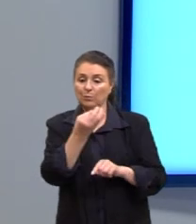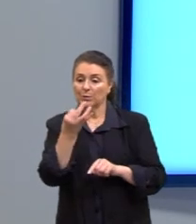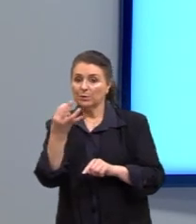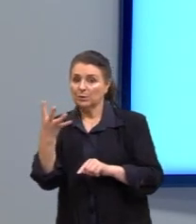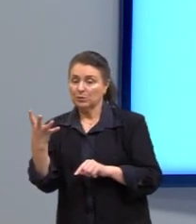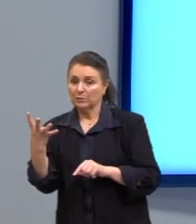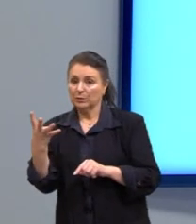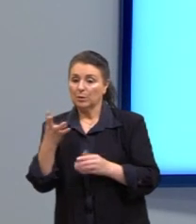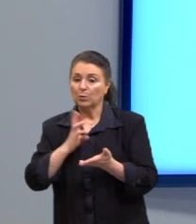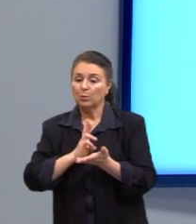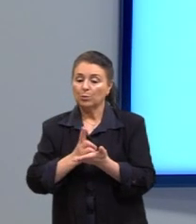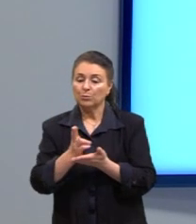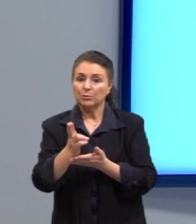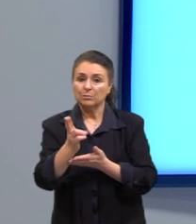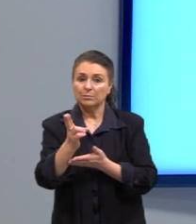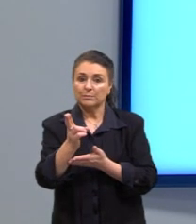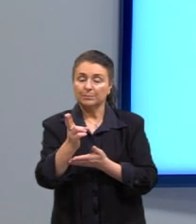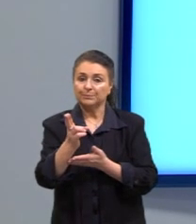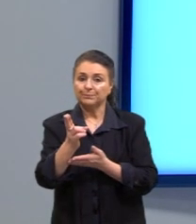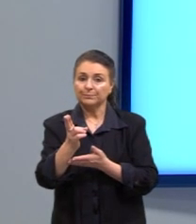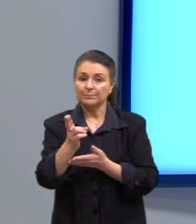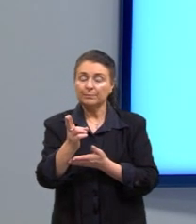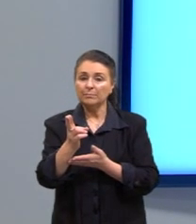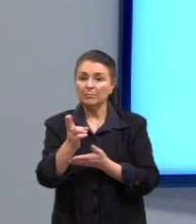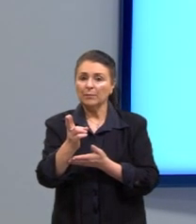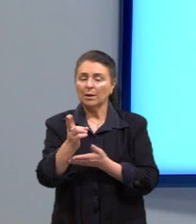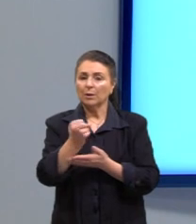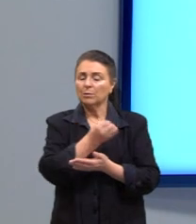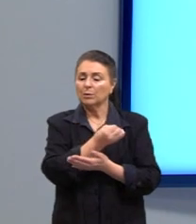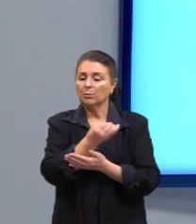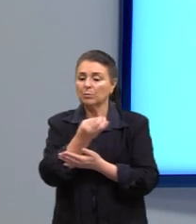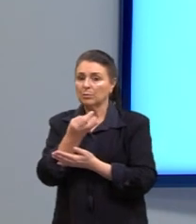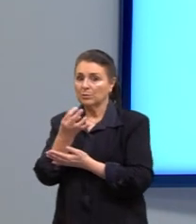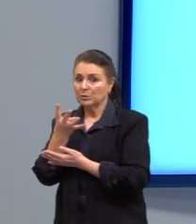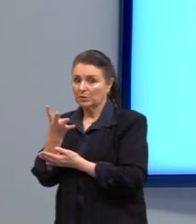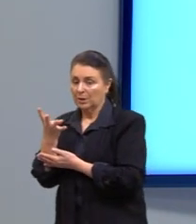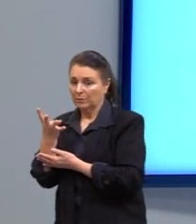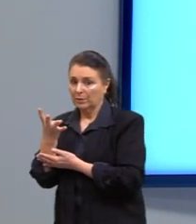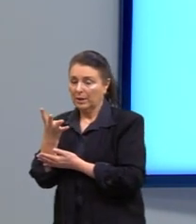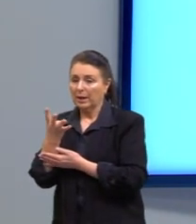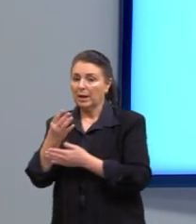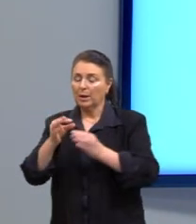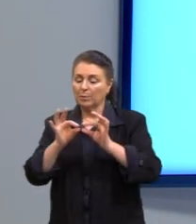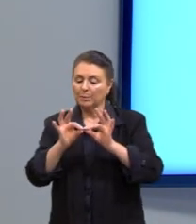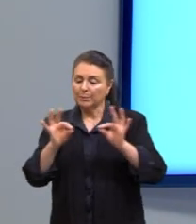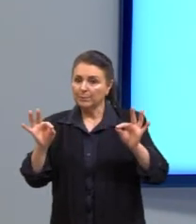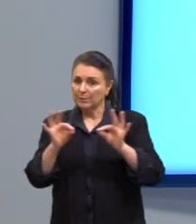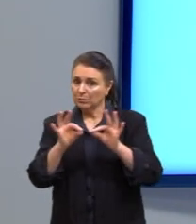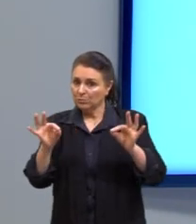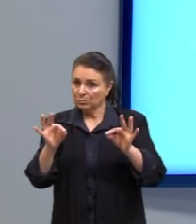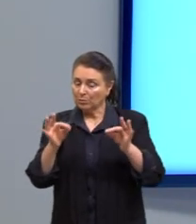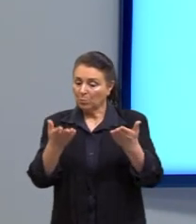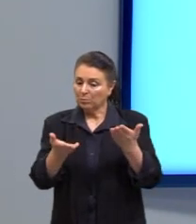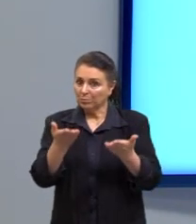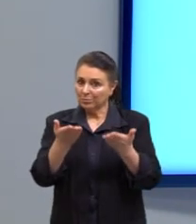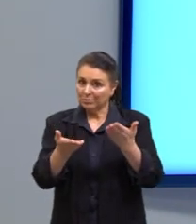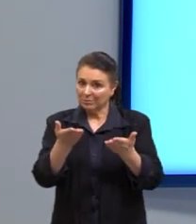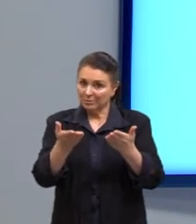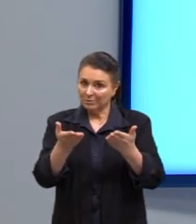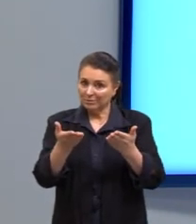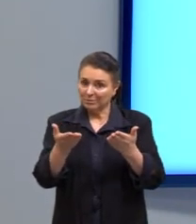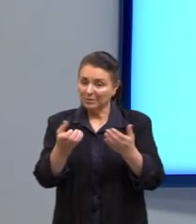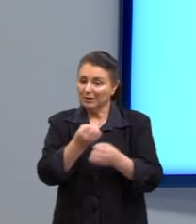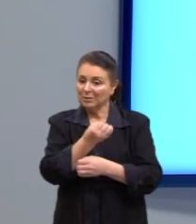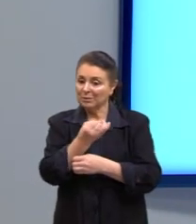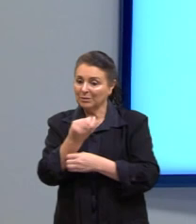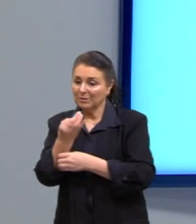contínua. Quando essa quantidade, então, ela é uma medida, ela é conhecida como quantitativa